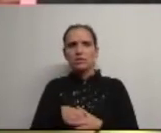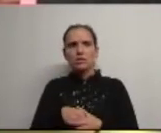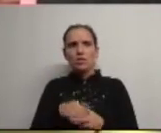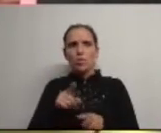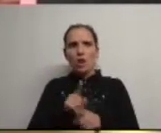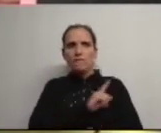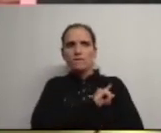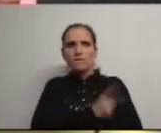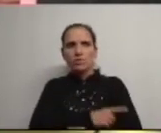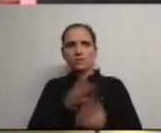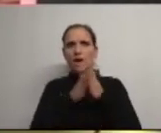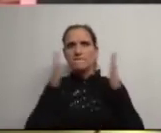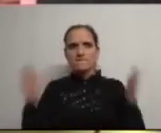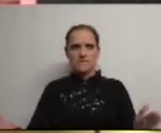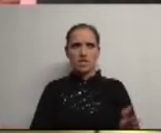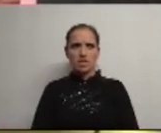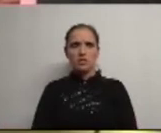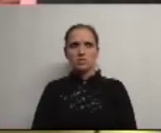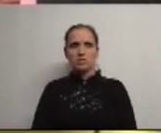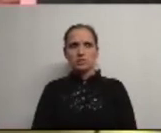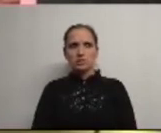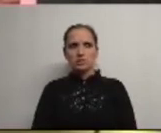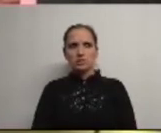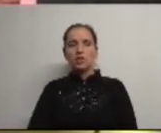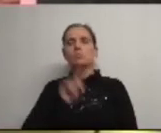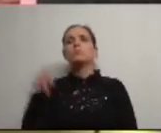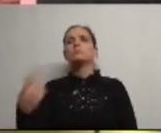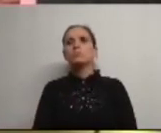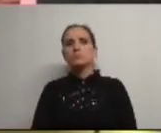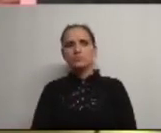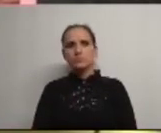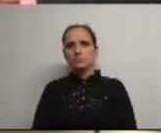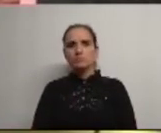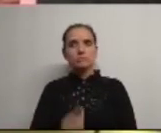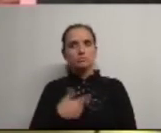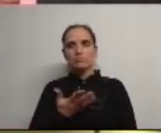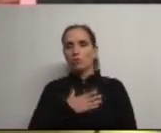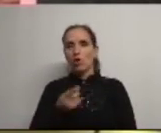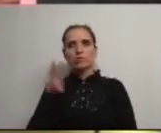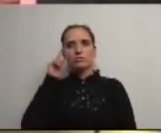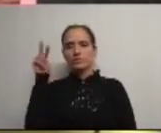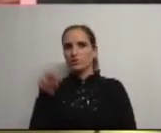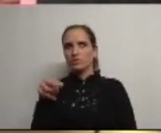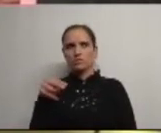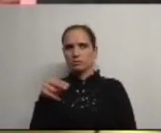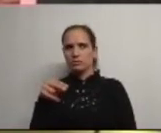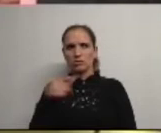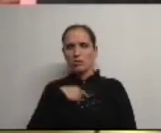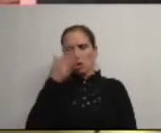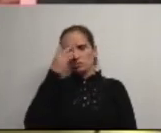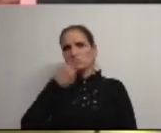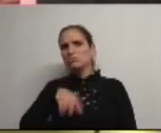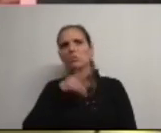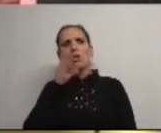força muito grande ok e depois eu não gosto de ver acho que nenhum de nós